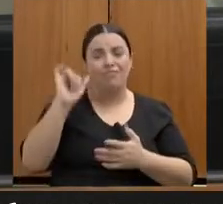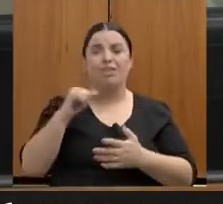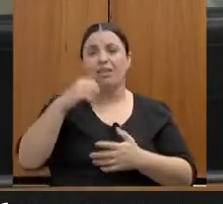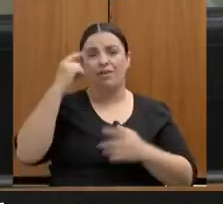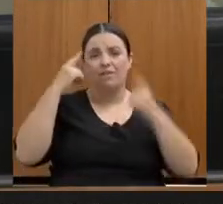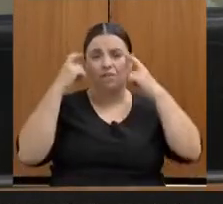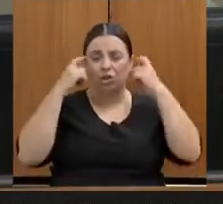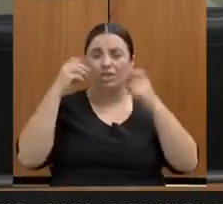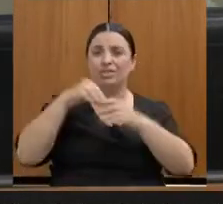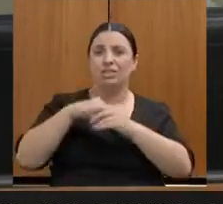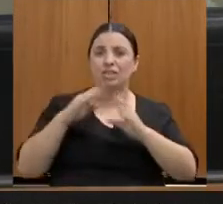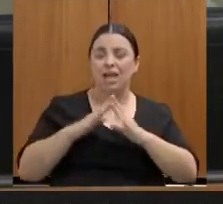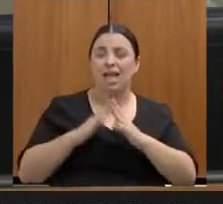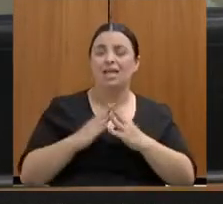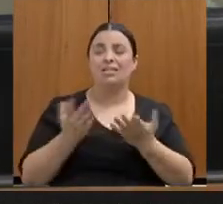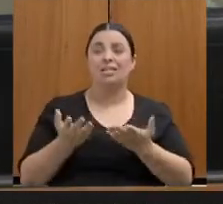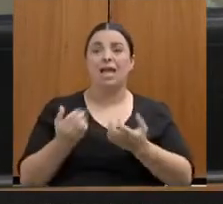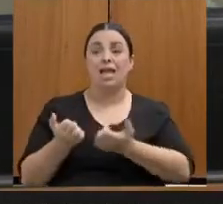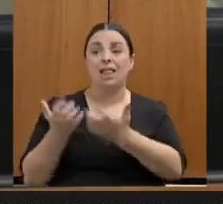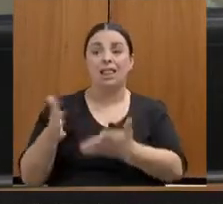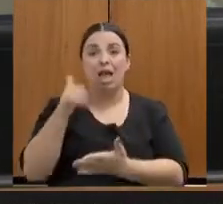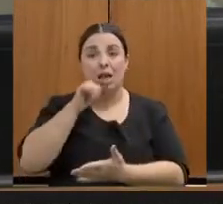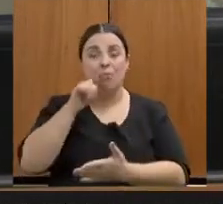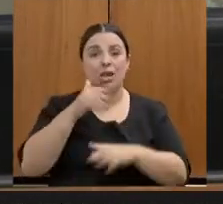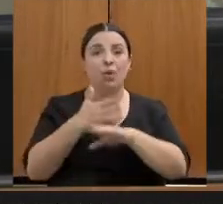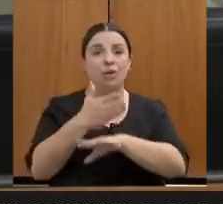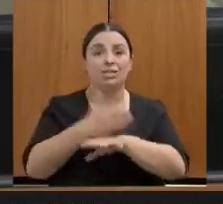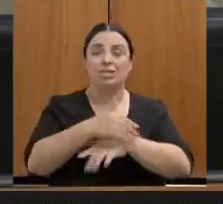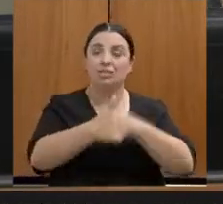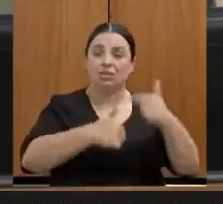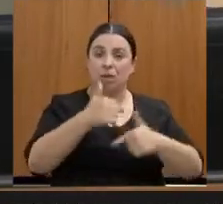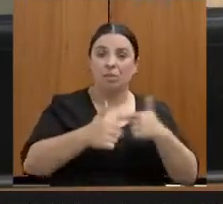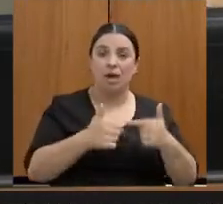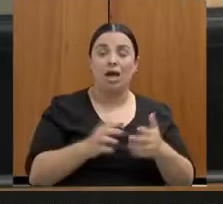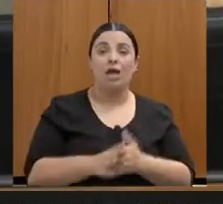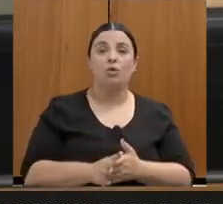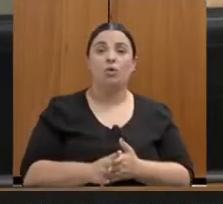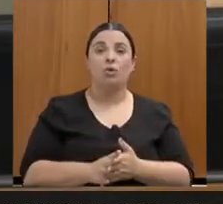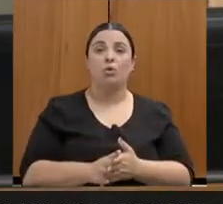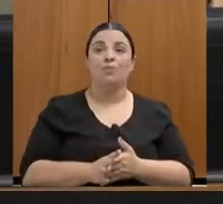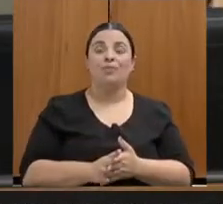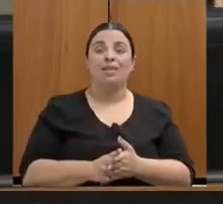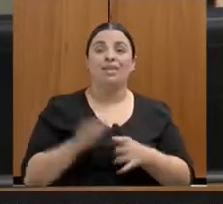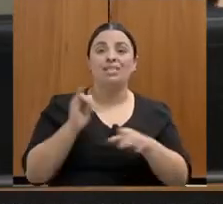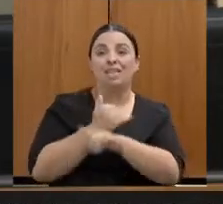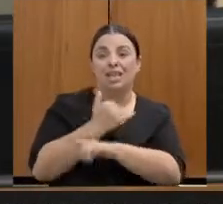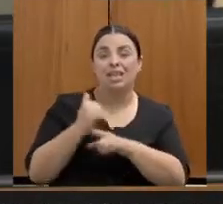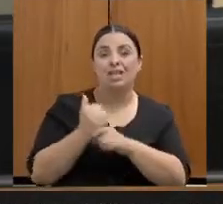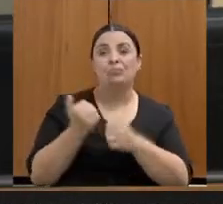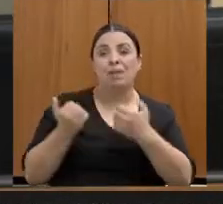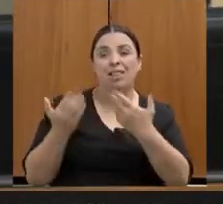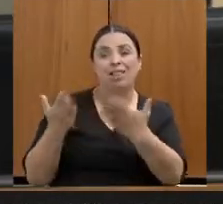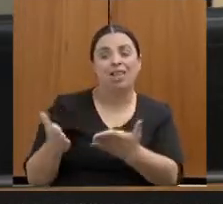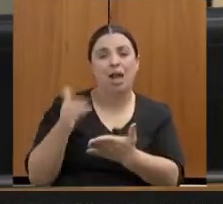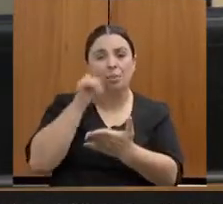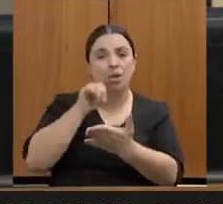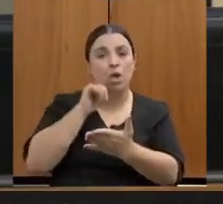discutimos por que é tão difícil as mulheres conseguirem garantir os seus direitos. e durante todas essas